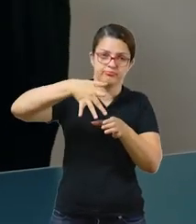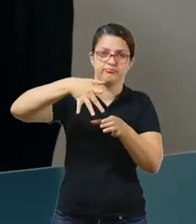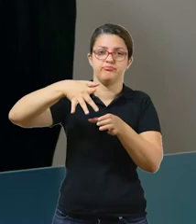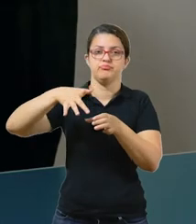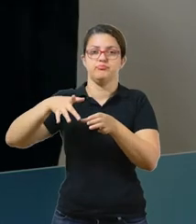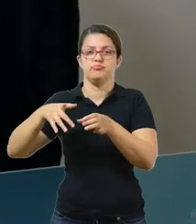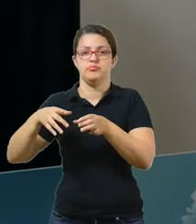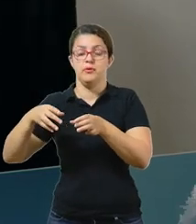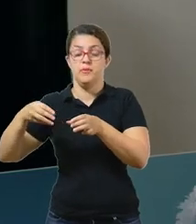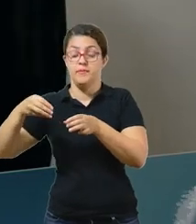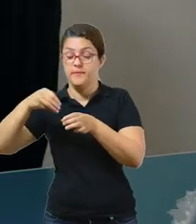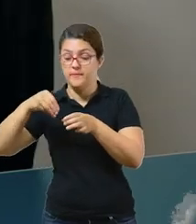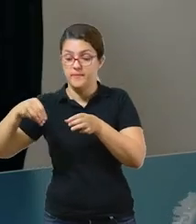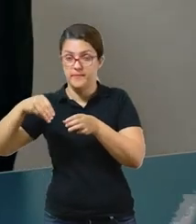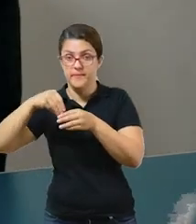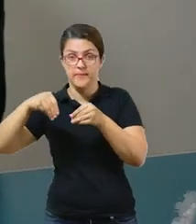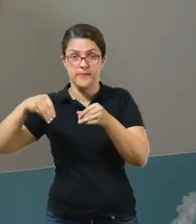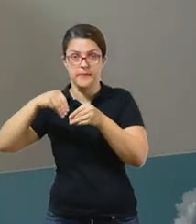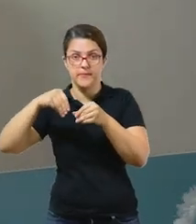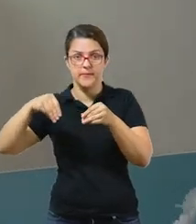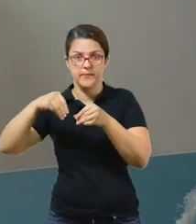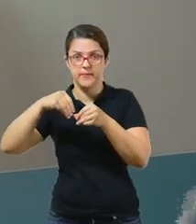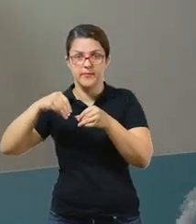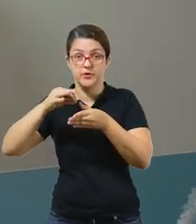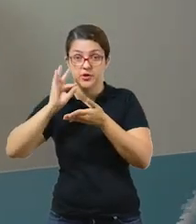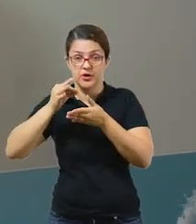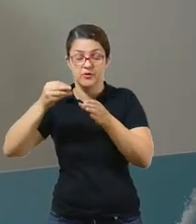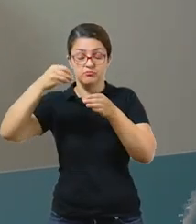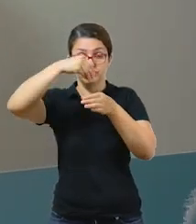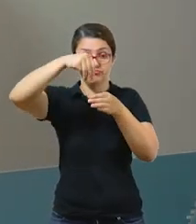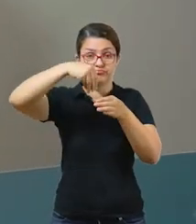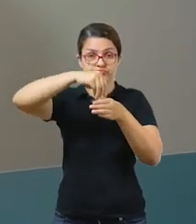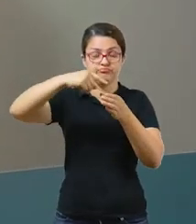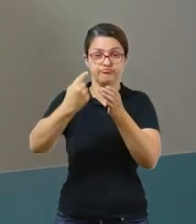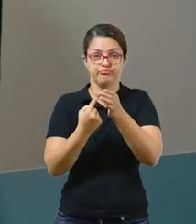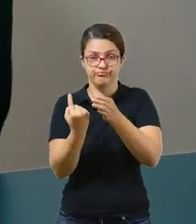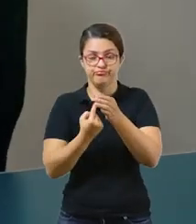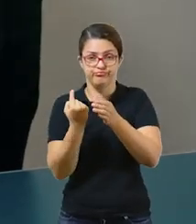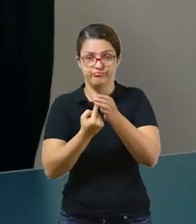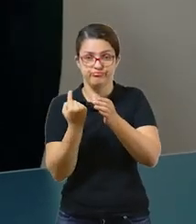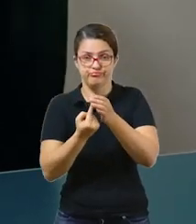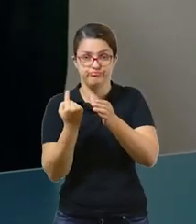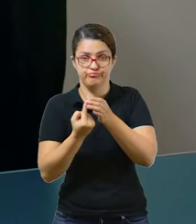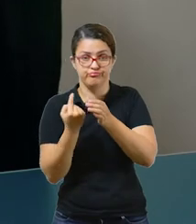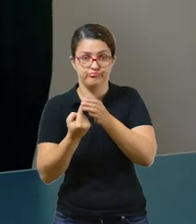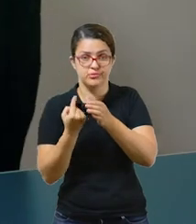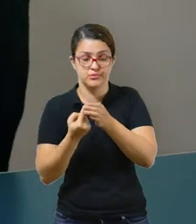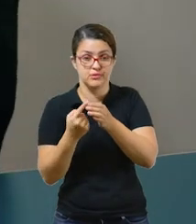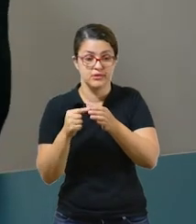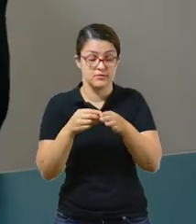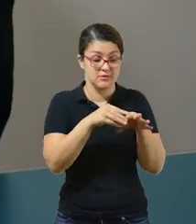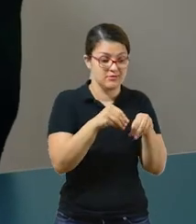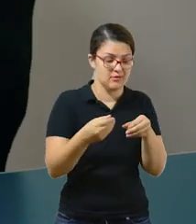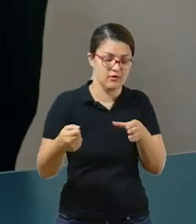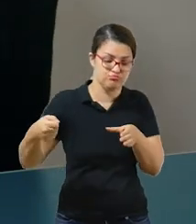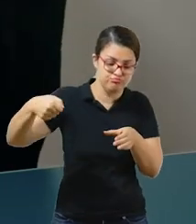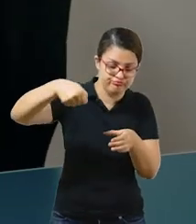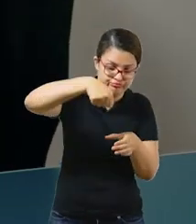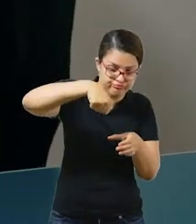E água. Misture a terra preta e coloque no vaso. É um adubo natural com coisas que você tem em casa.